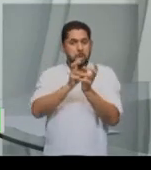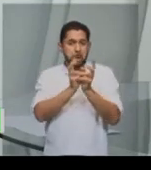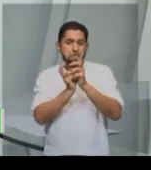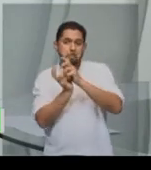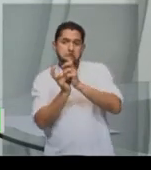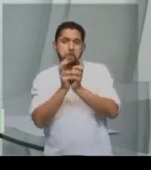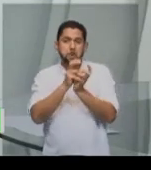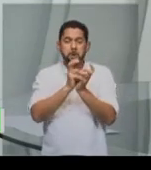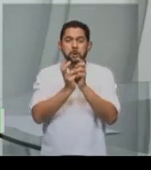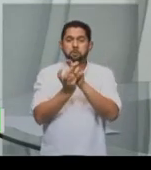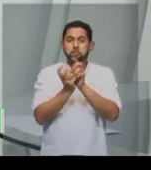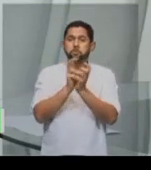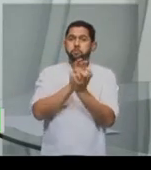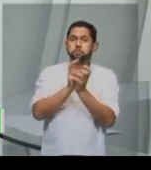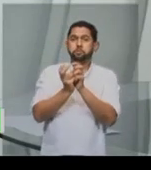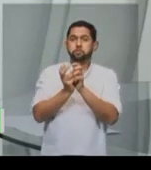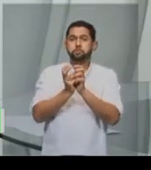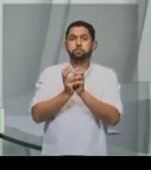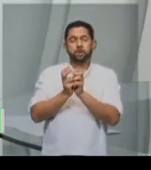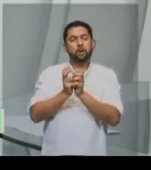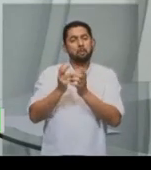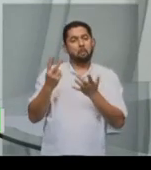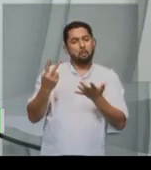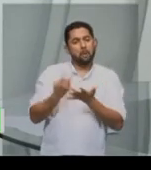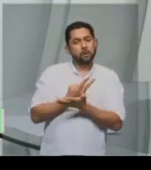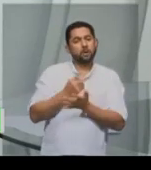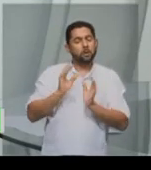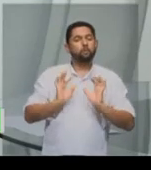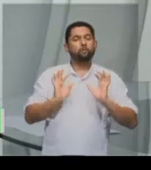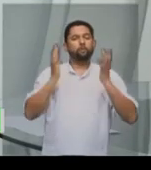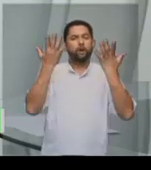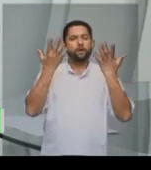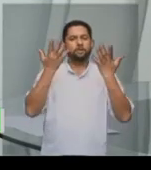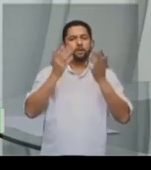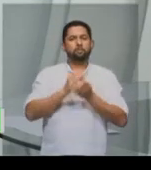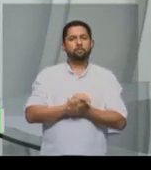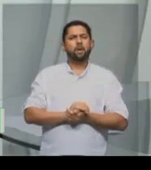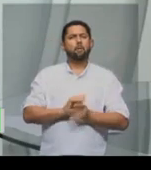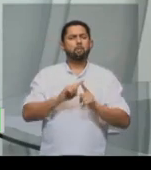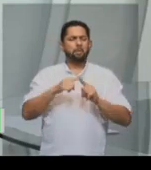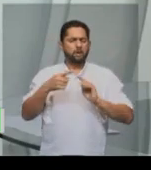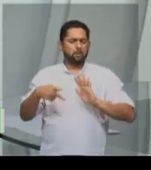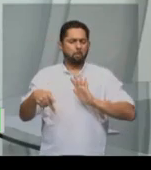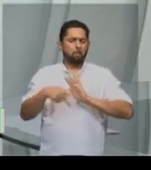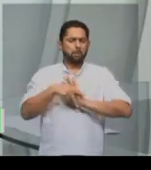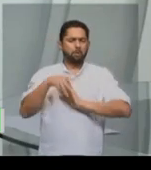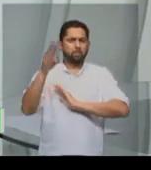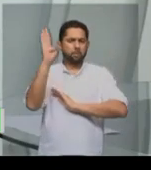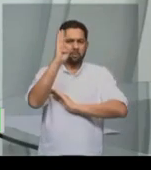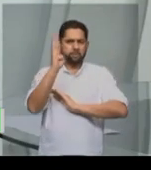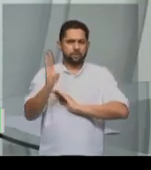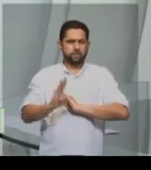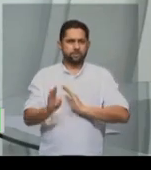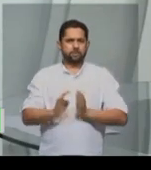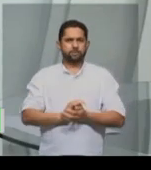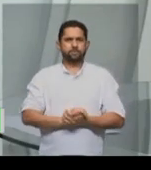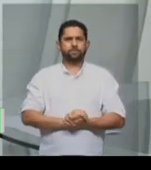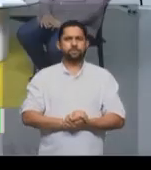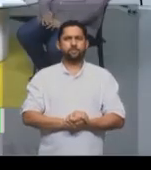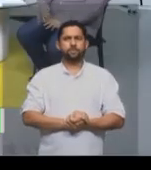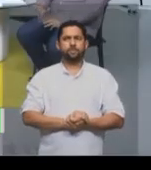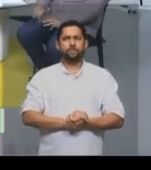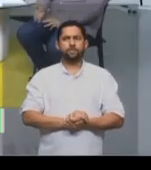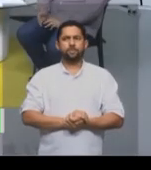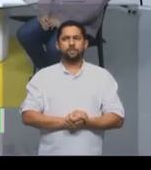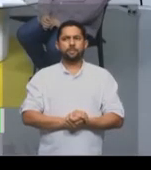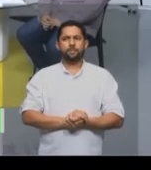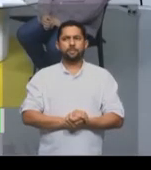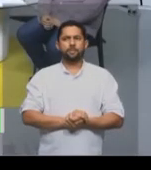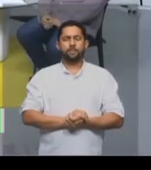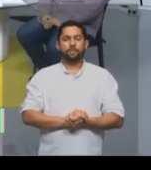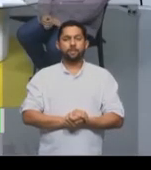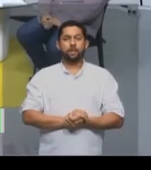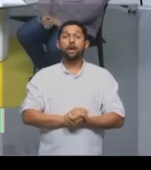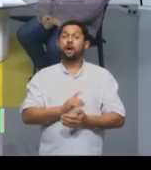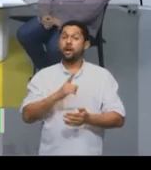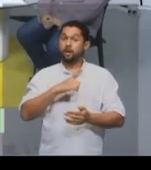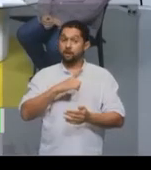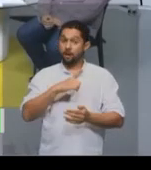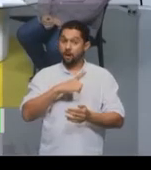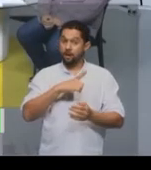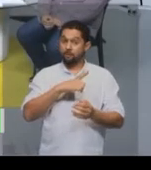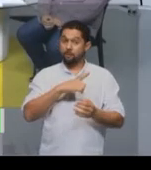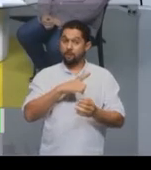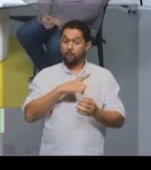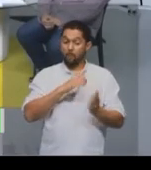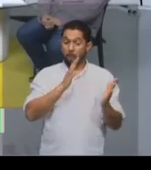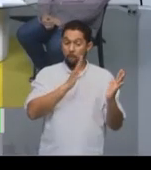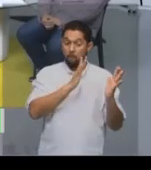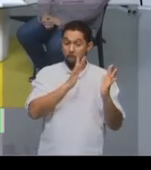eventos de capoeira, mas é uma expressão cultural nossa. Em um dado momento, ela chegou a ser acriminalizada. Não